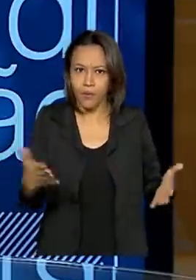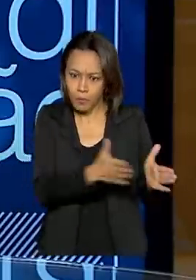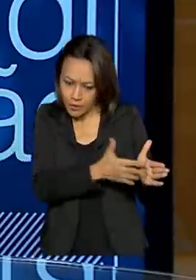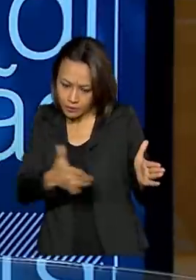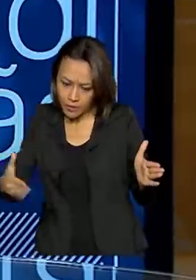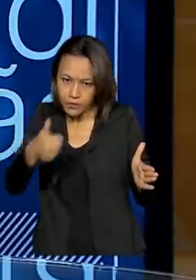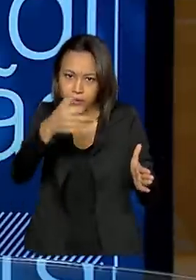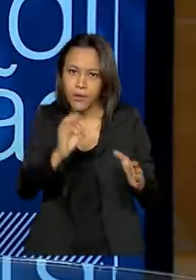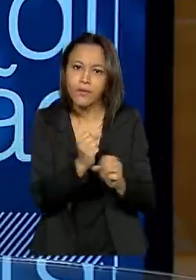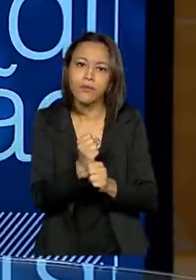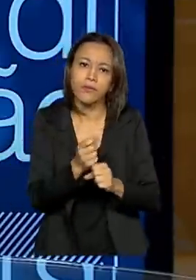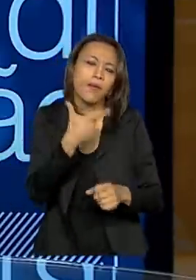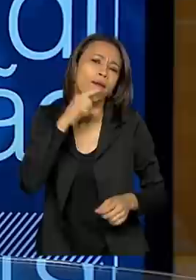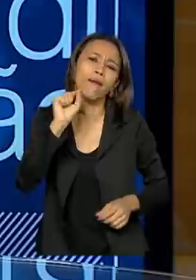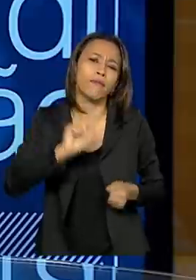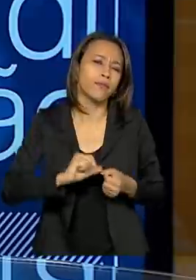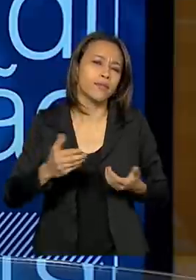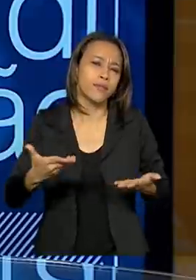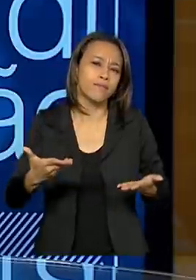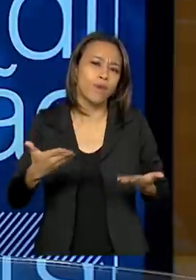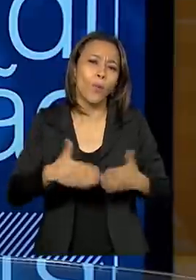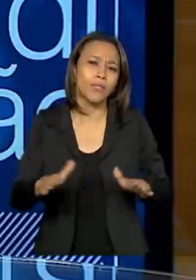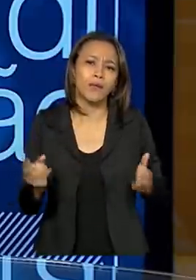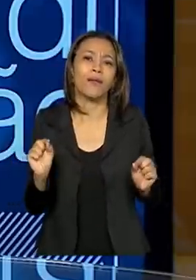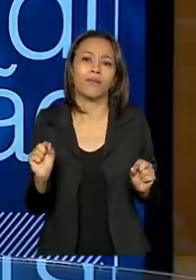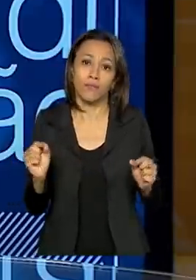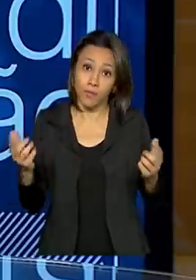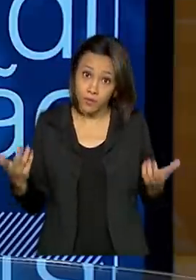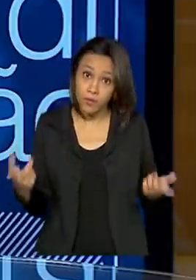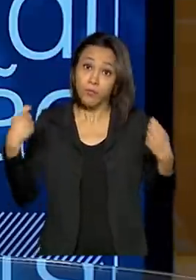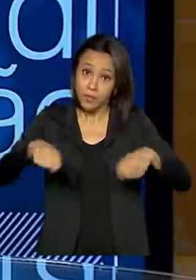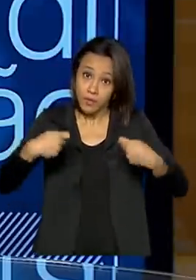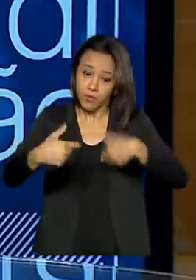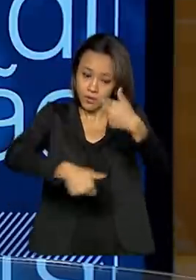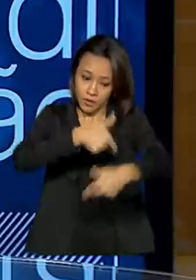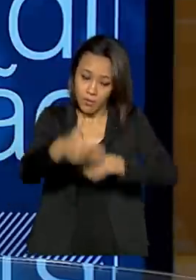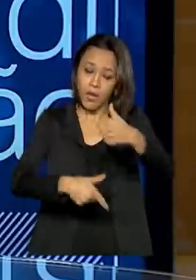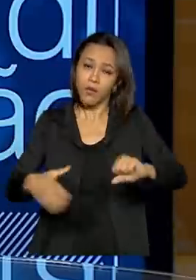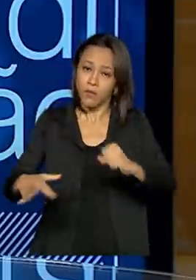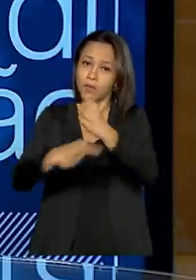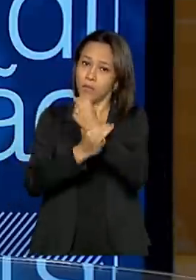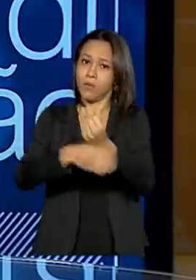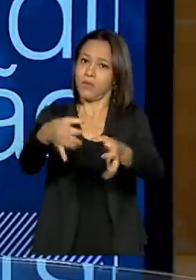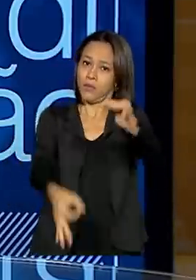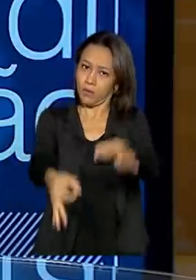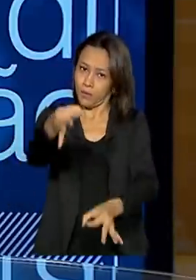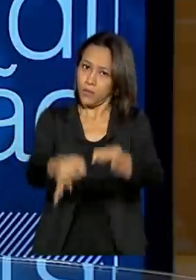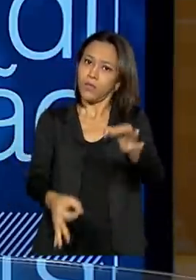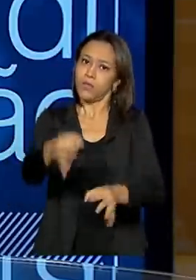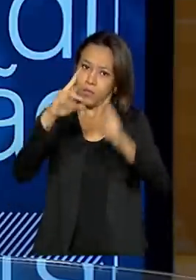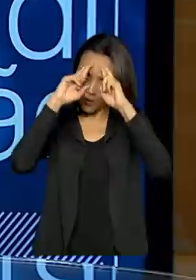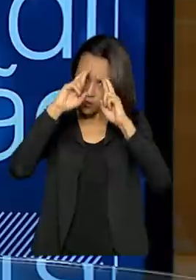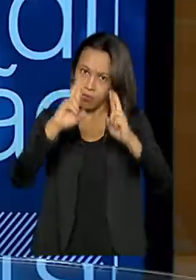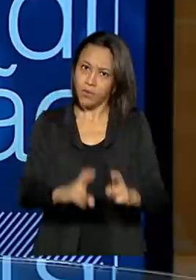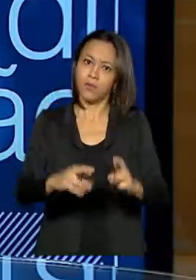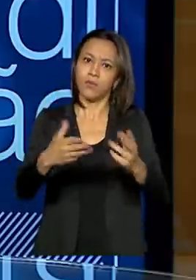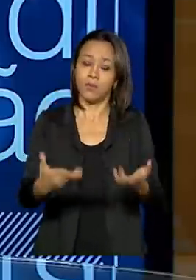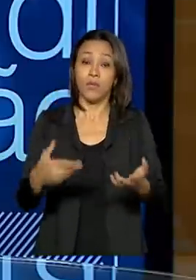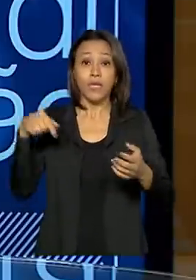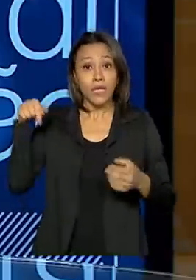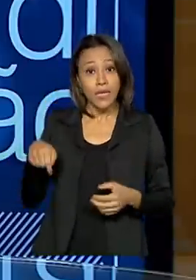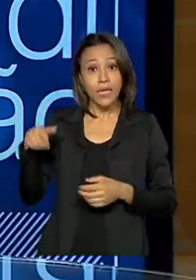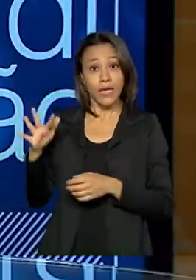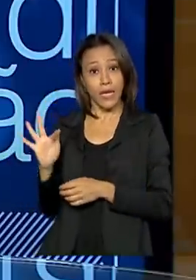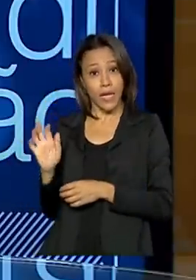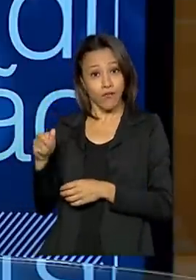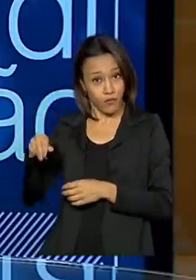esse período. Então, nós temos que trabalhar com segurança jurídica. E terras indígenas, na nova visão da FUNAI, é a partir